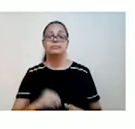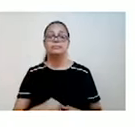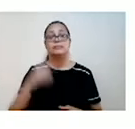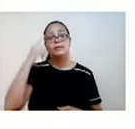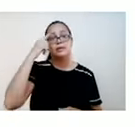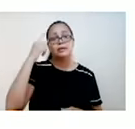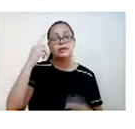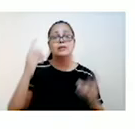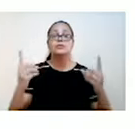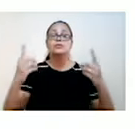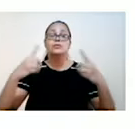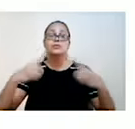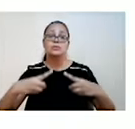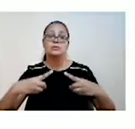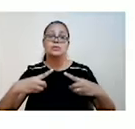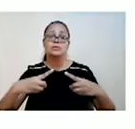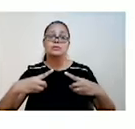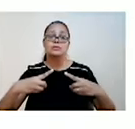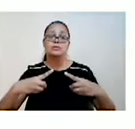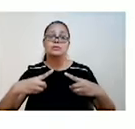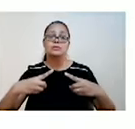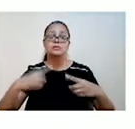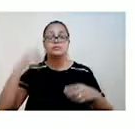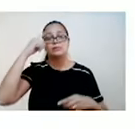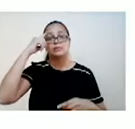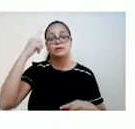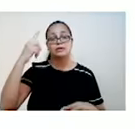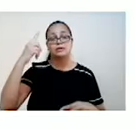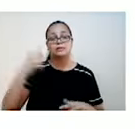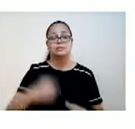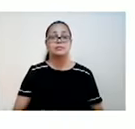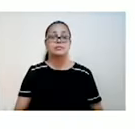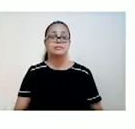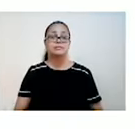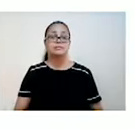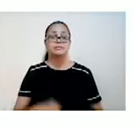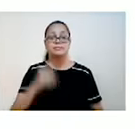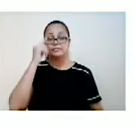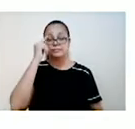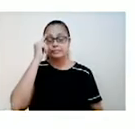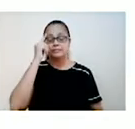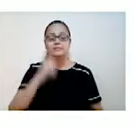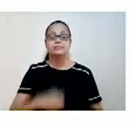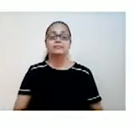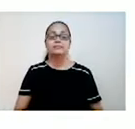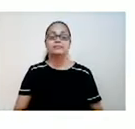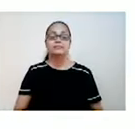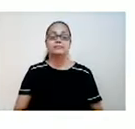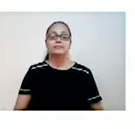Well, really simple, practical, and necessary words. Palavras simples,